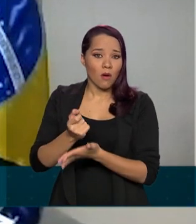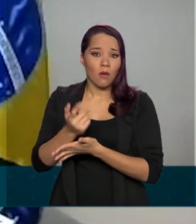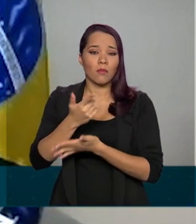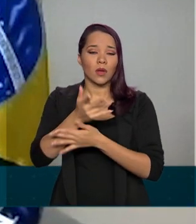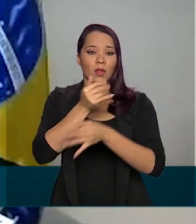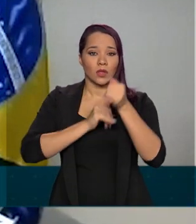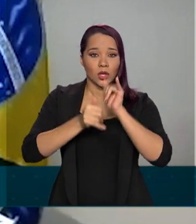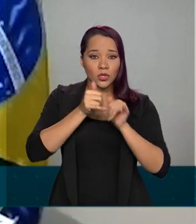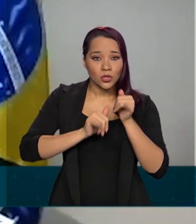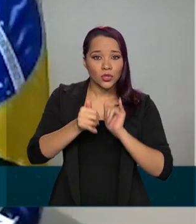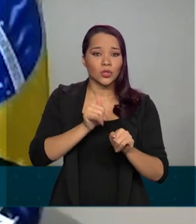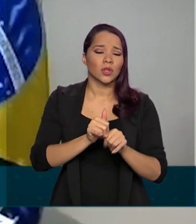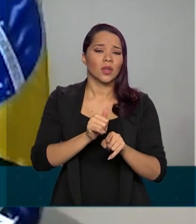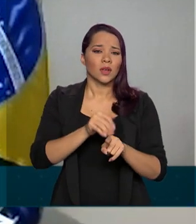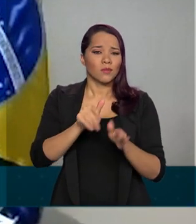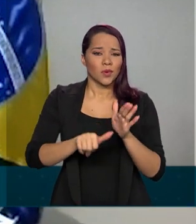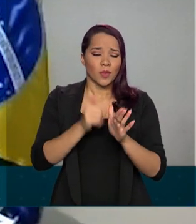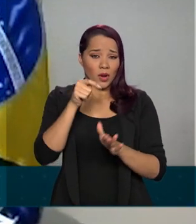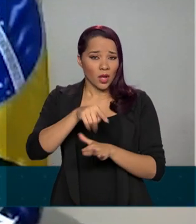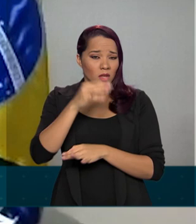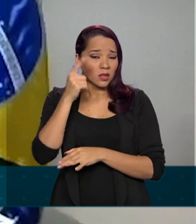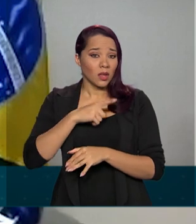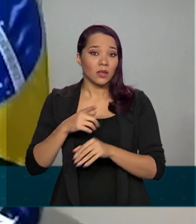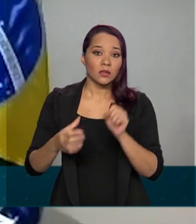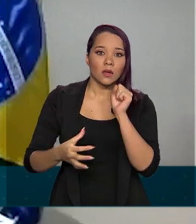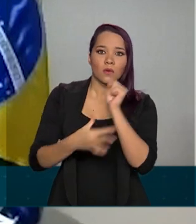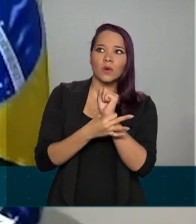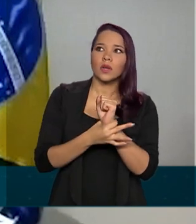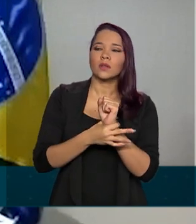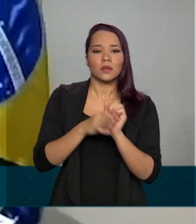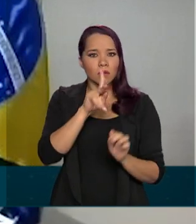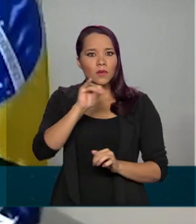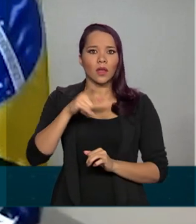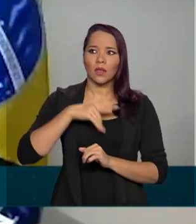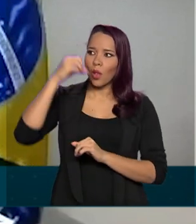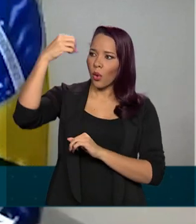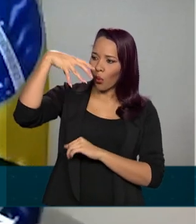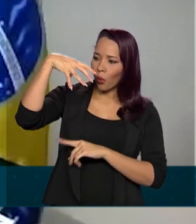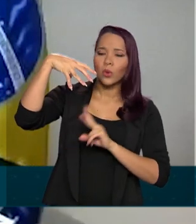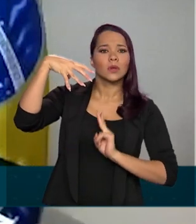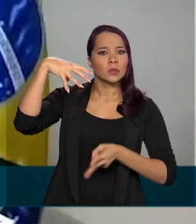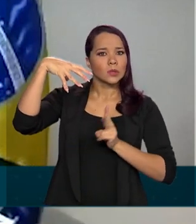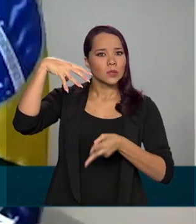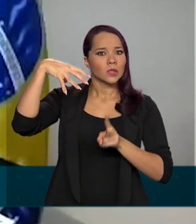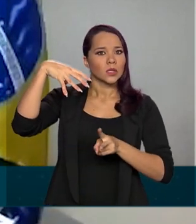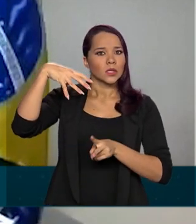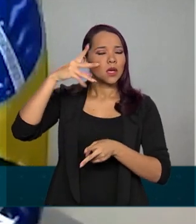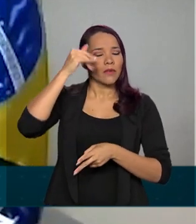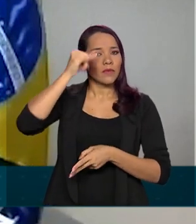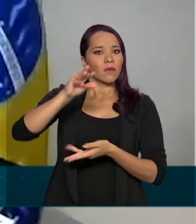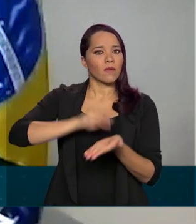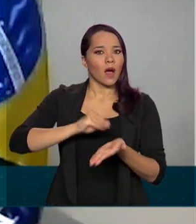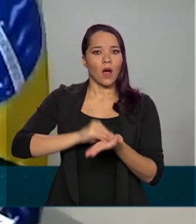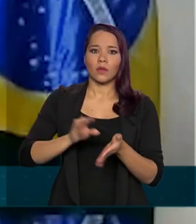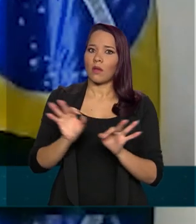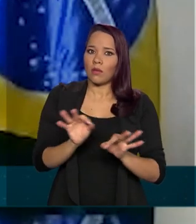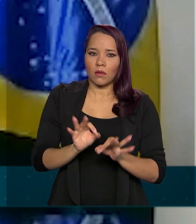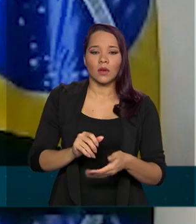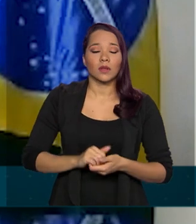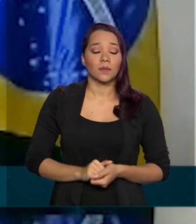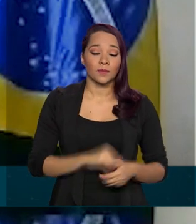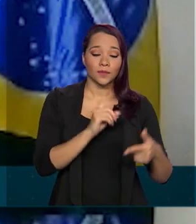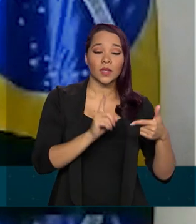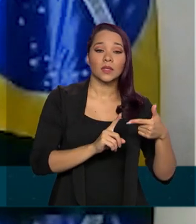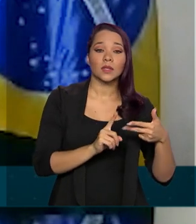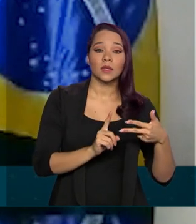energia, primeiro, tivesse a segurança energética de que não faltaria energia para ele. E,